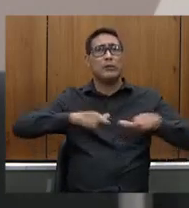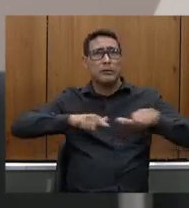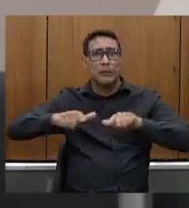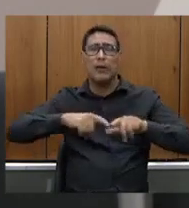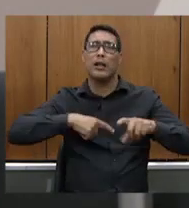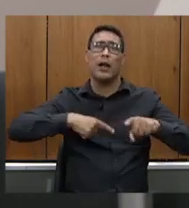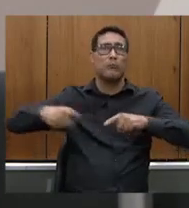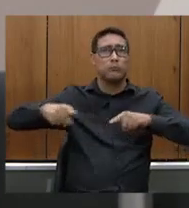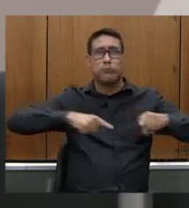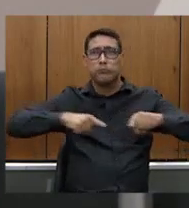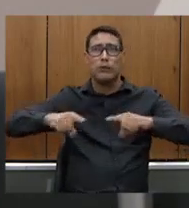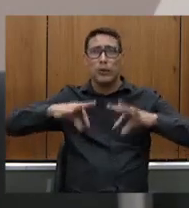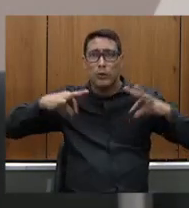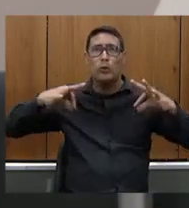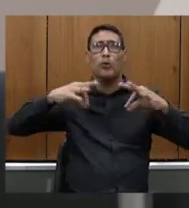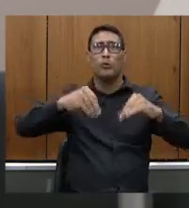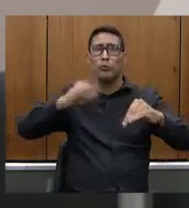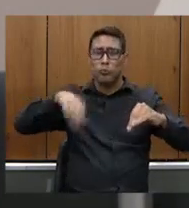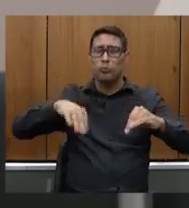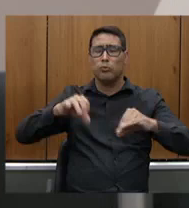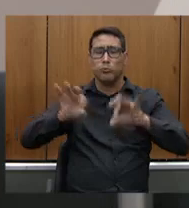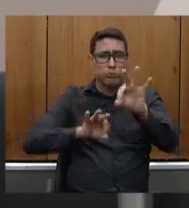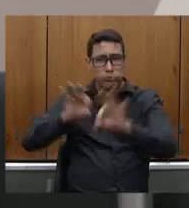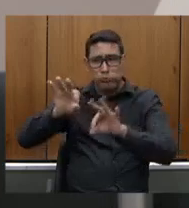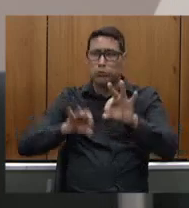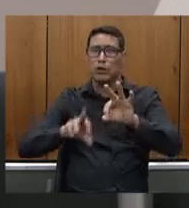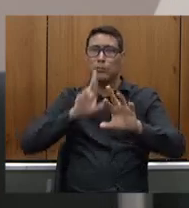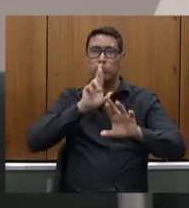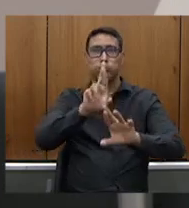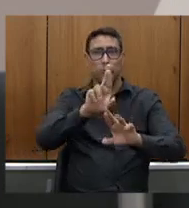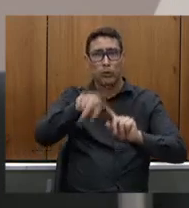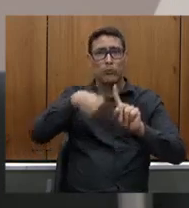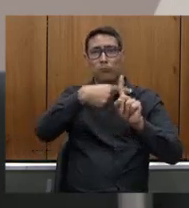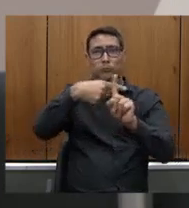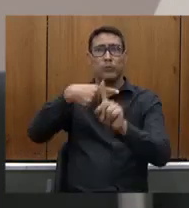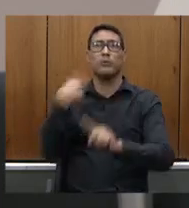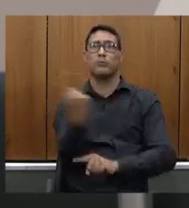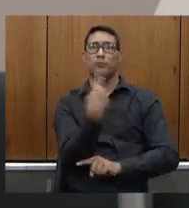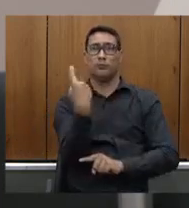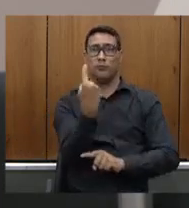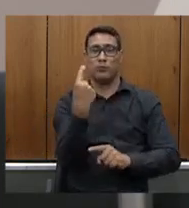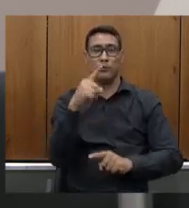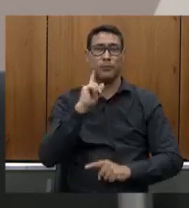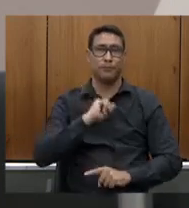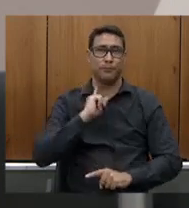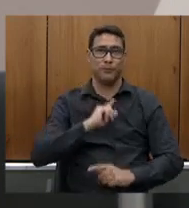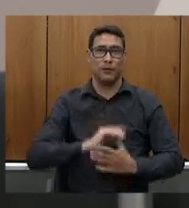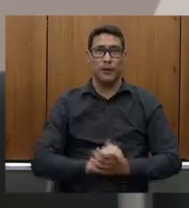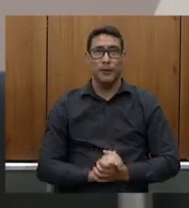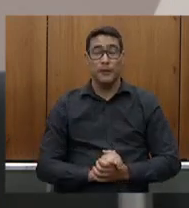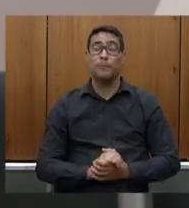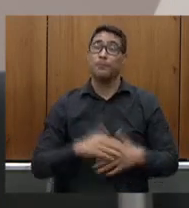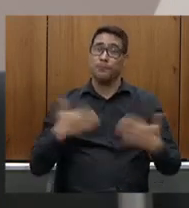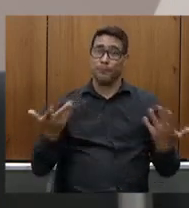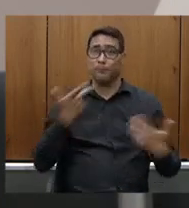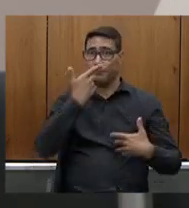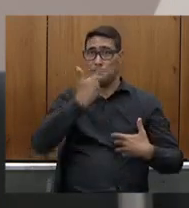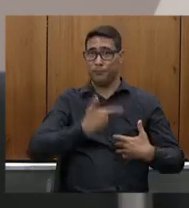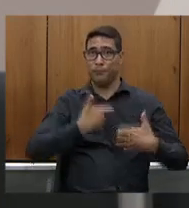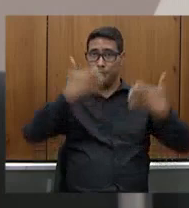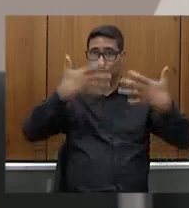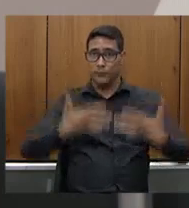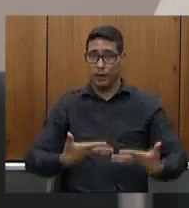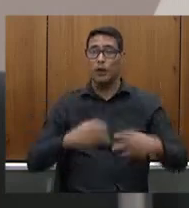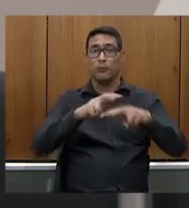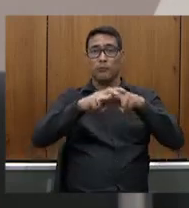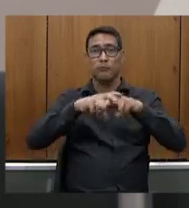e dar a resposta positiva aos mineiros eu abro a minha fala falando da covid porque